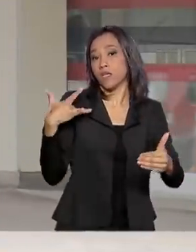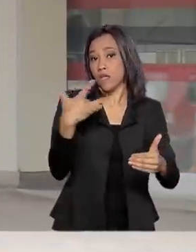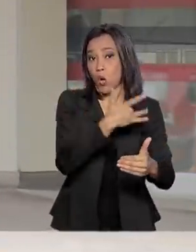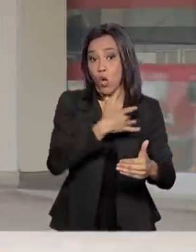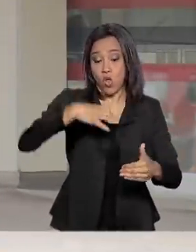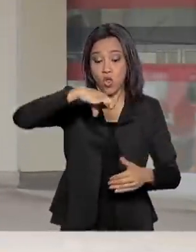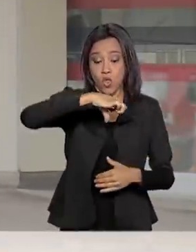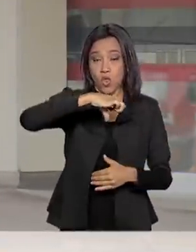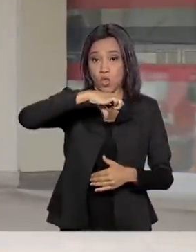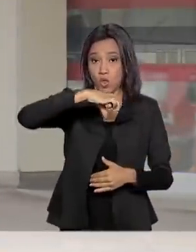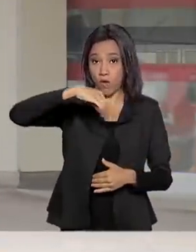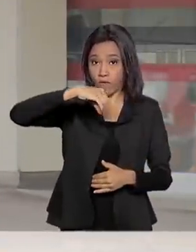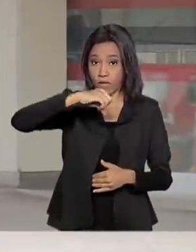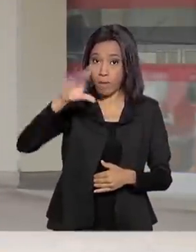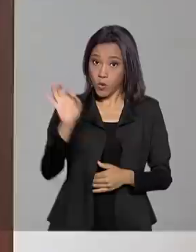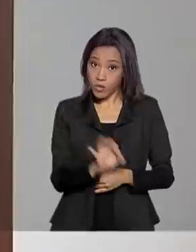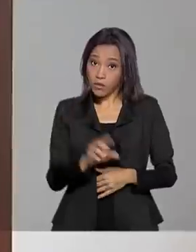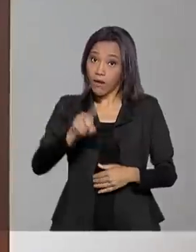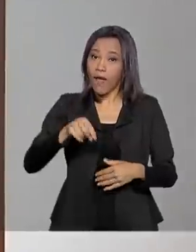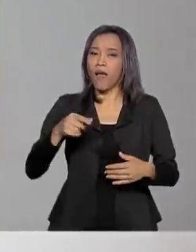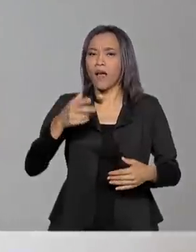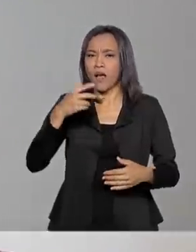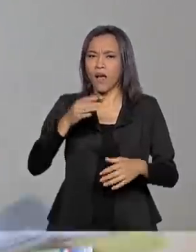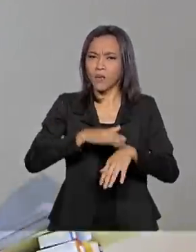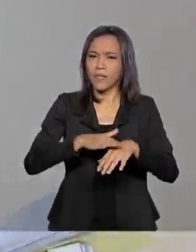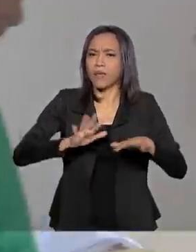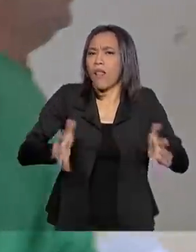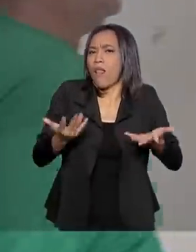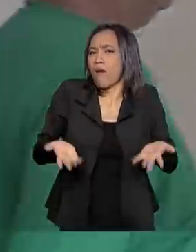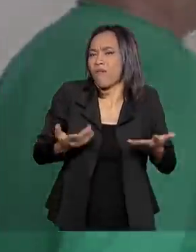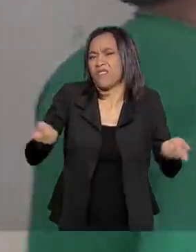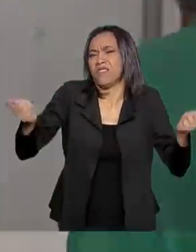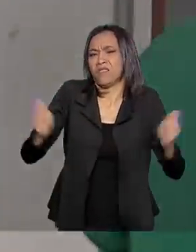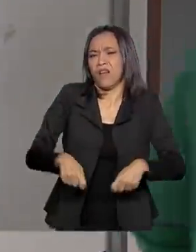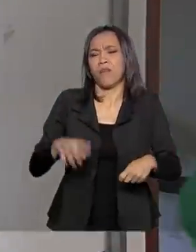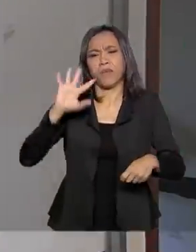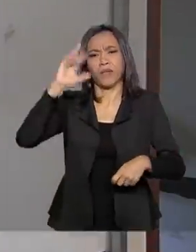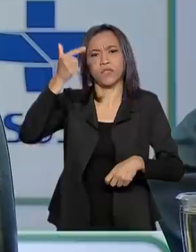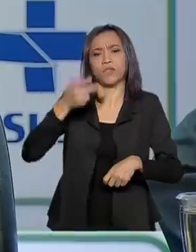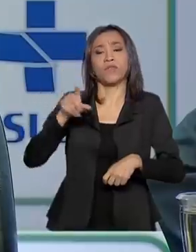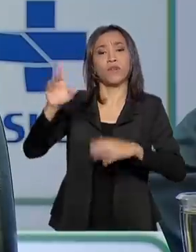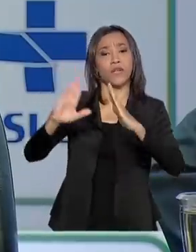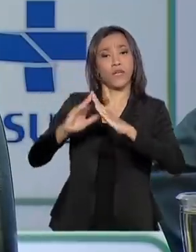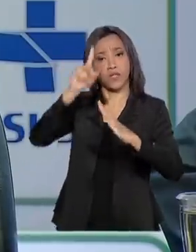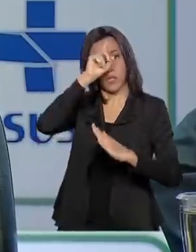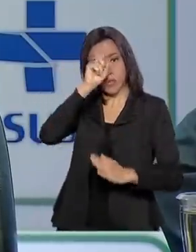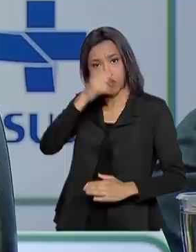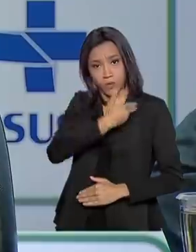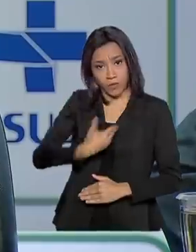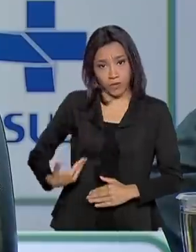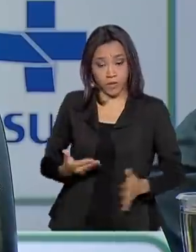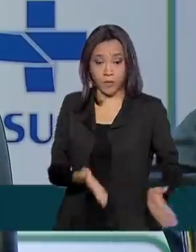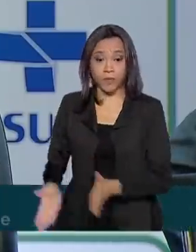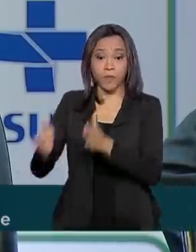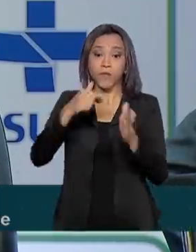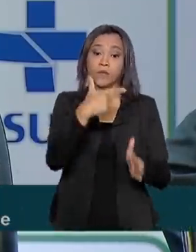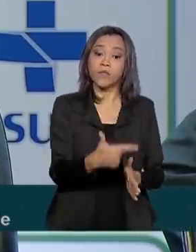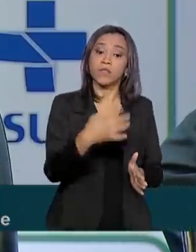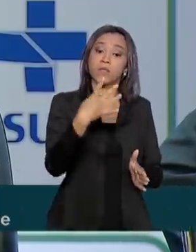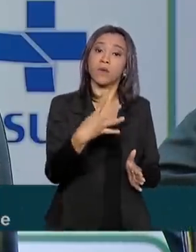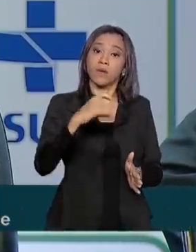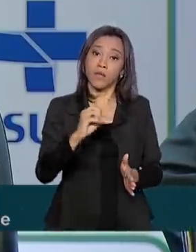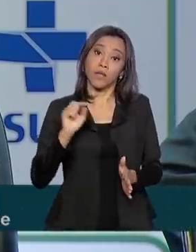casos do novo coronavírus são leves e podem ser resolvidos nos postos de saúde. Dos 42 mil postos de saúde,